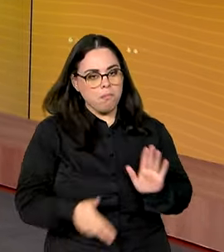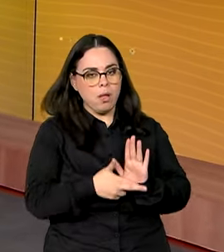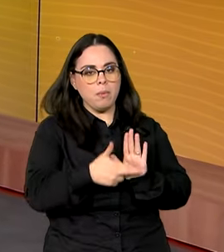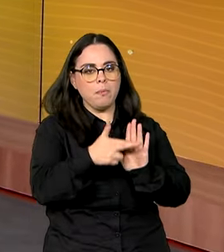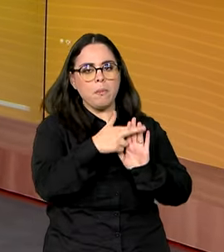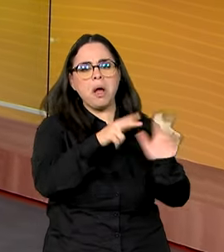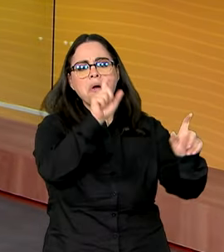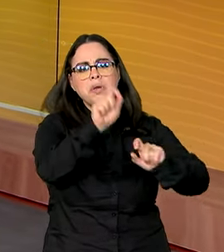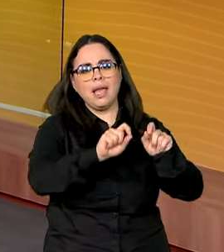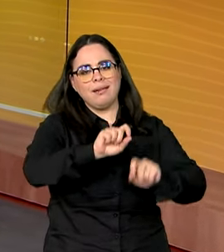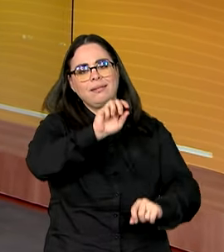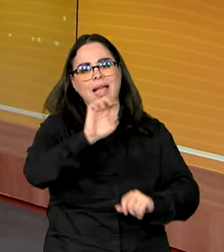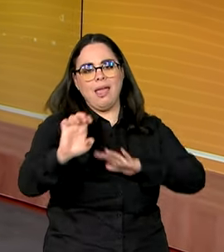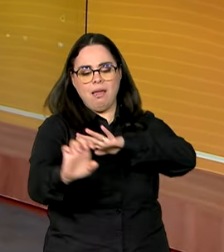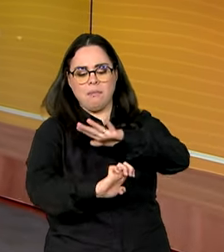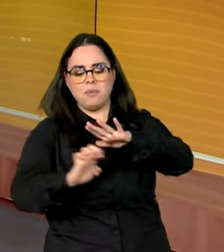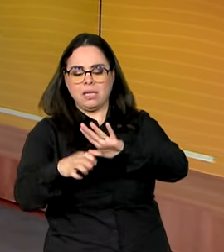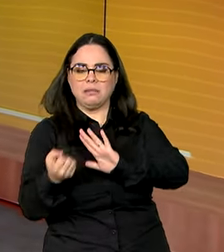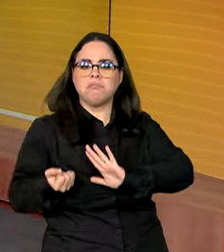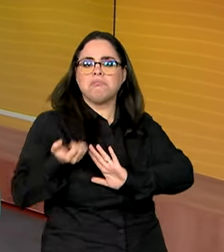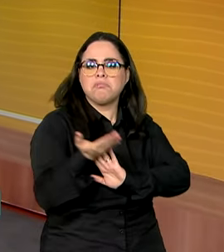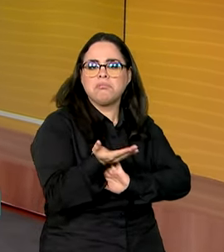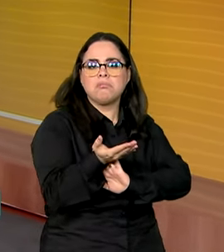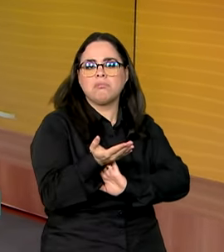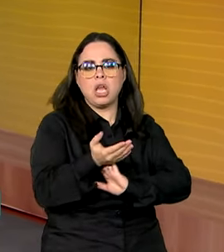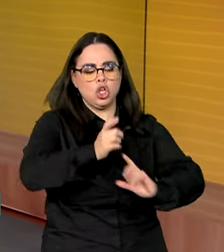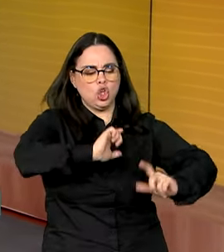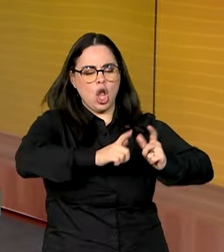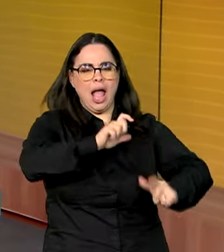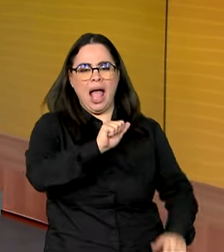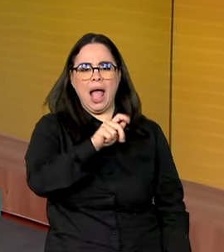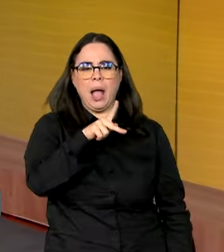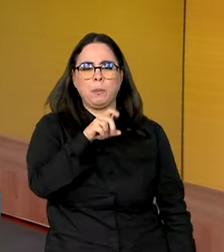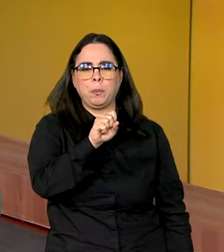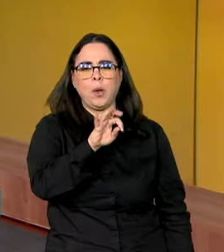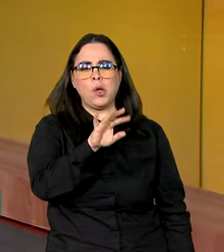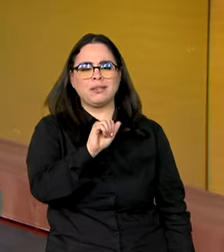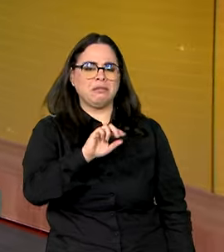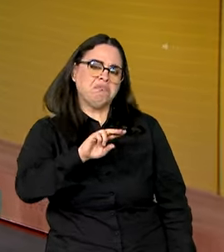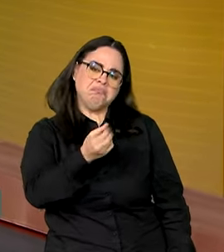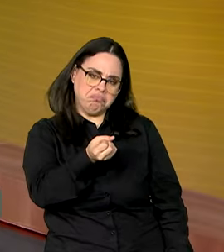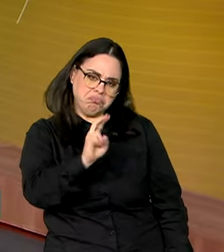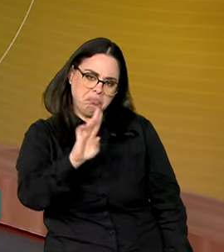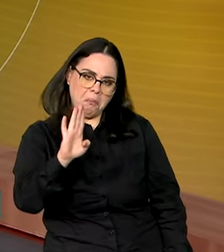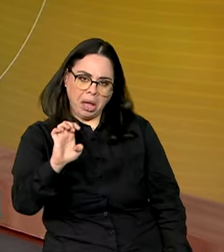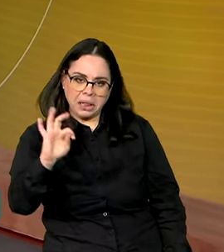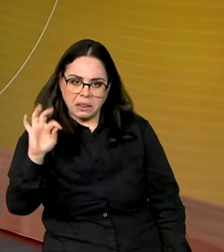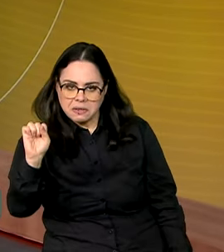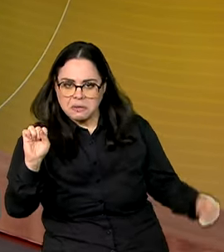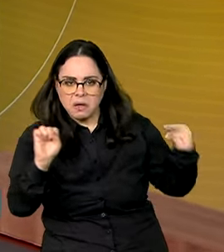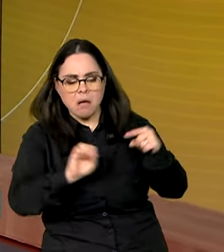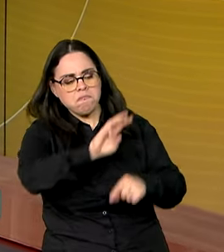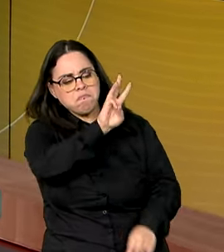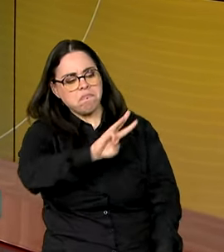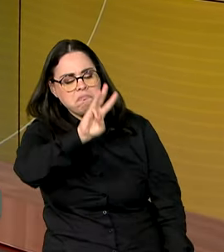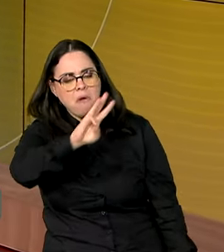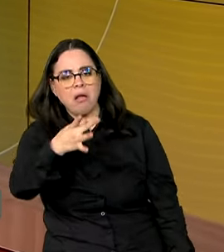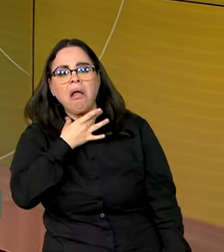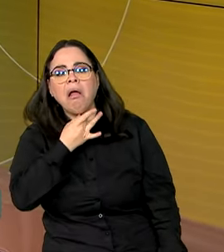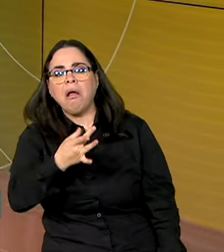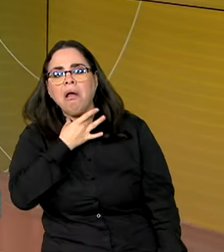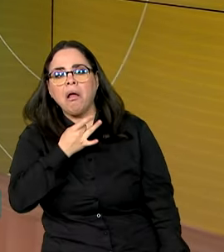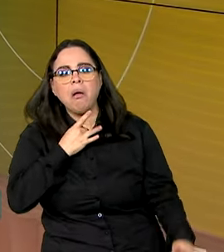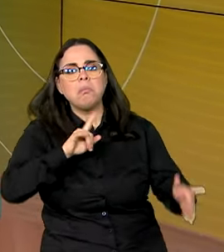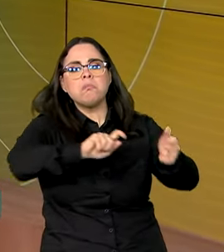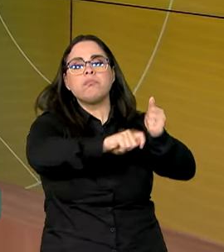funcionamento das empresas que oferecem jogos de apostas, as chamadas bets. Os sites irregulares ou fraudulentos vão